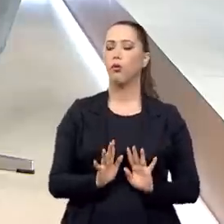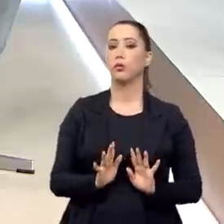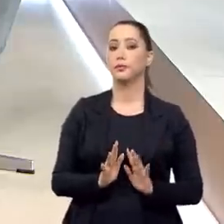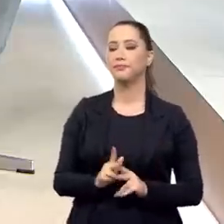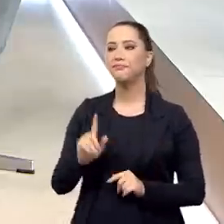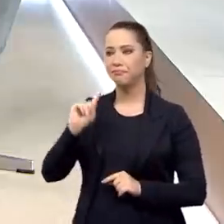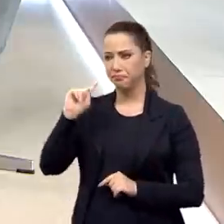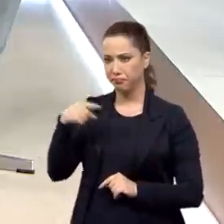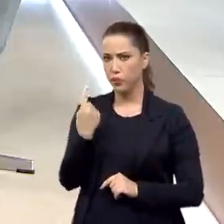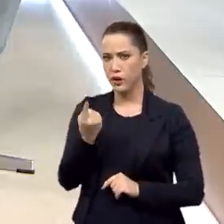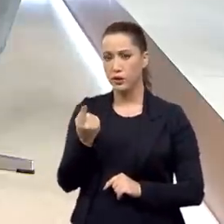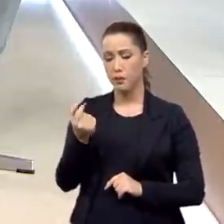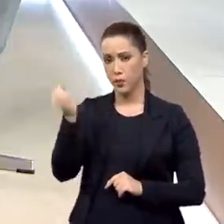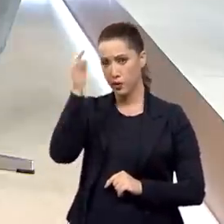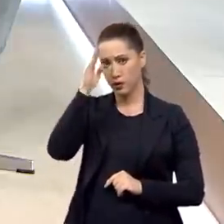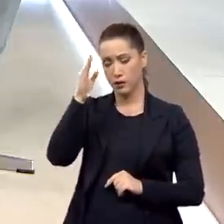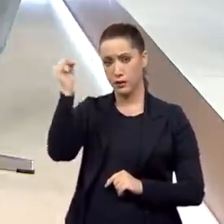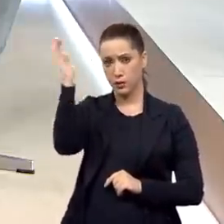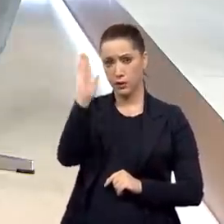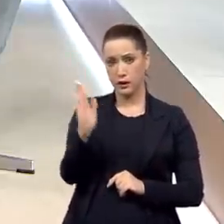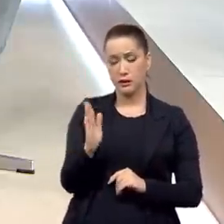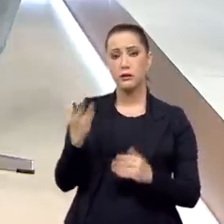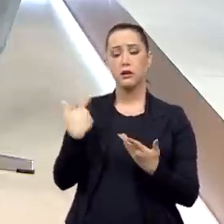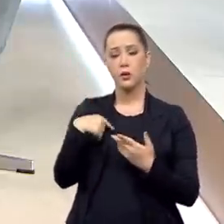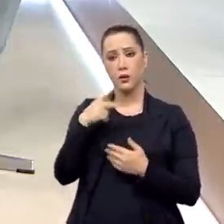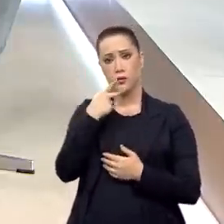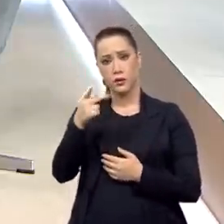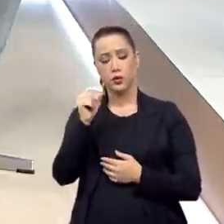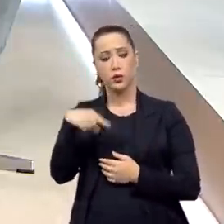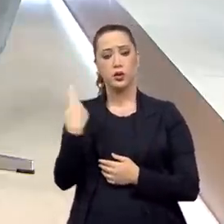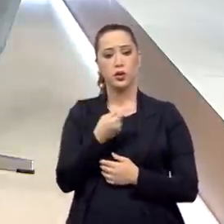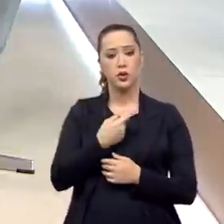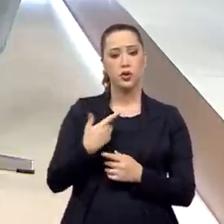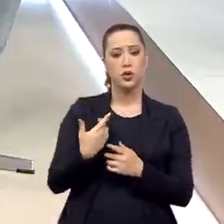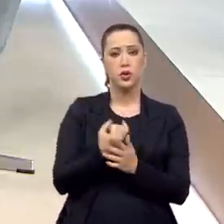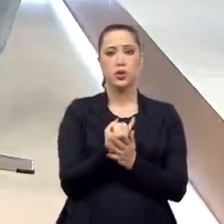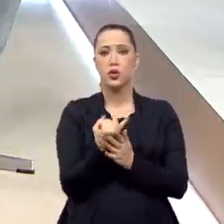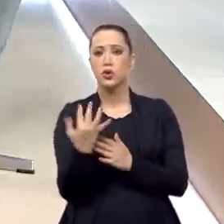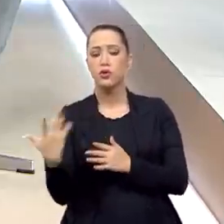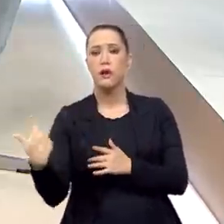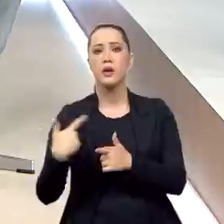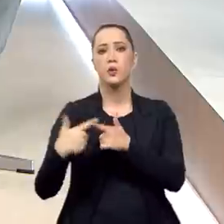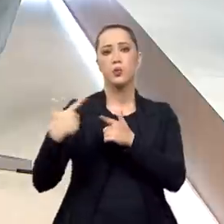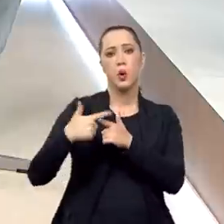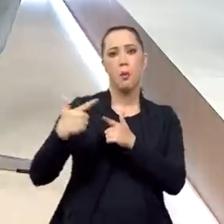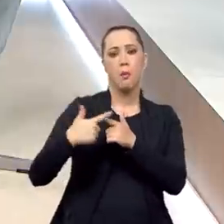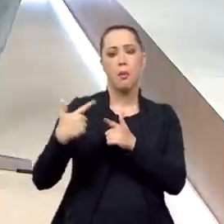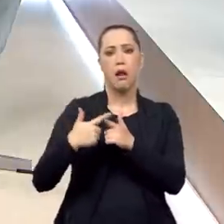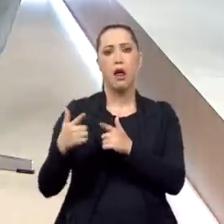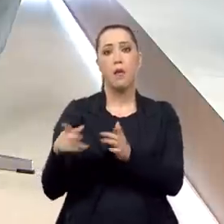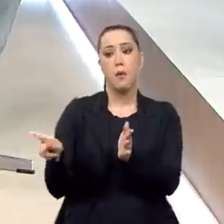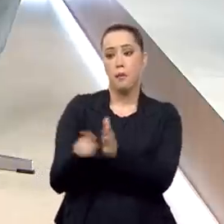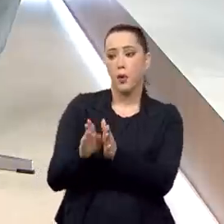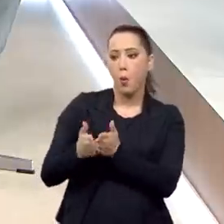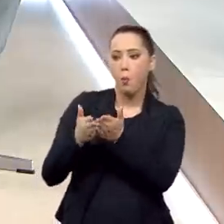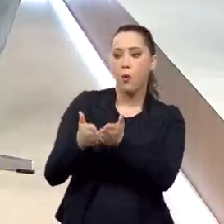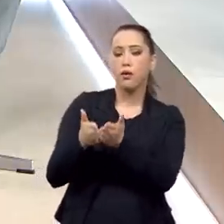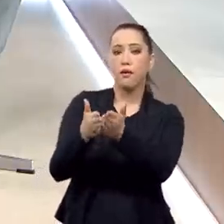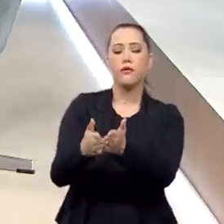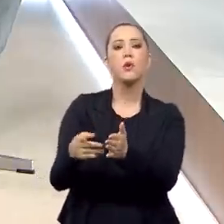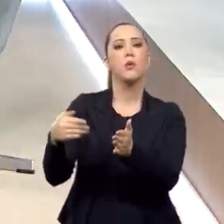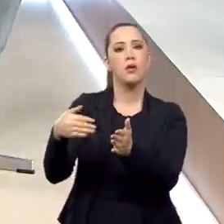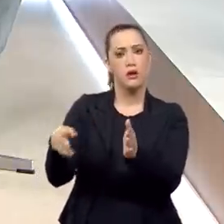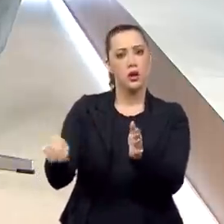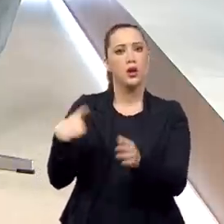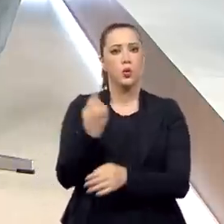desse posicionamento brasileiro, nós sofremos vários ataques a navios, inclusive no nosso território,